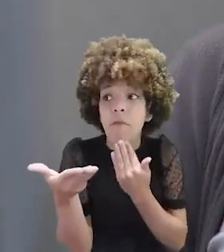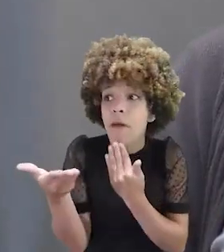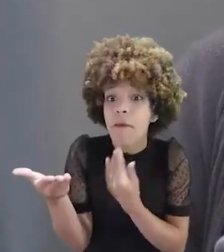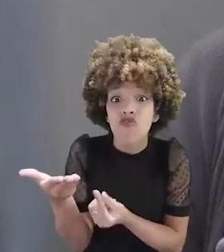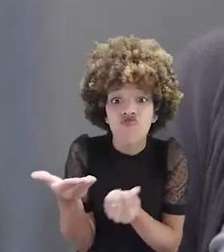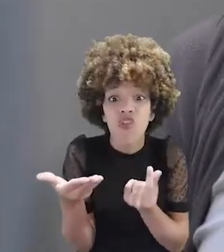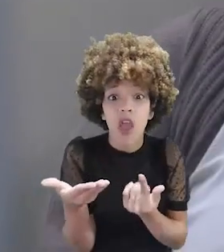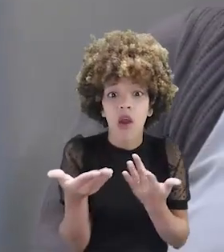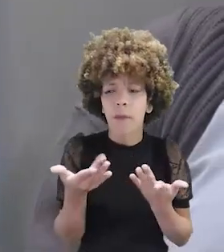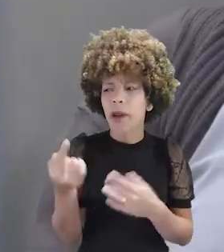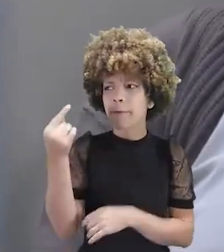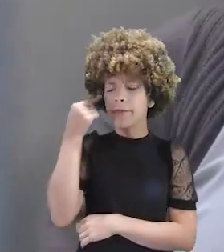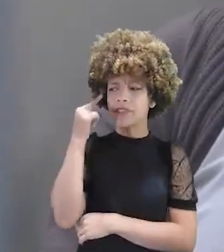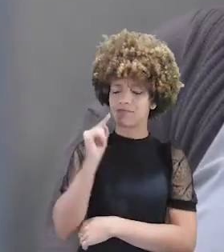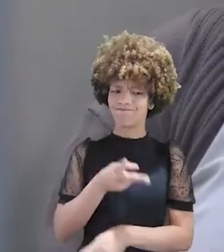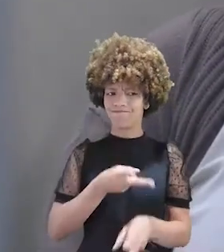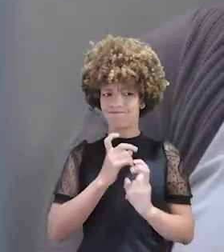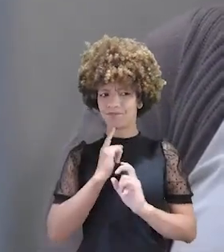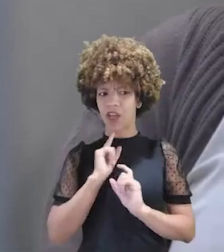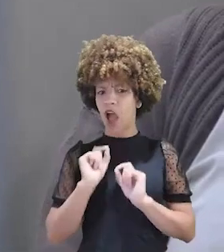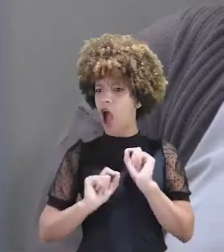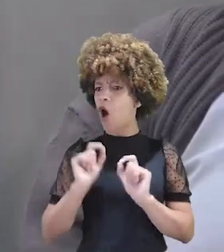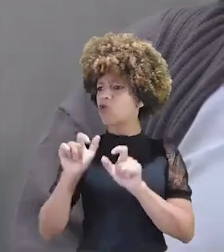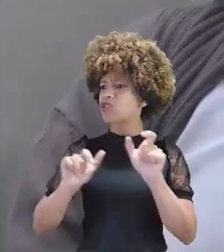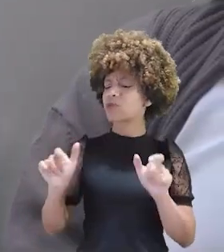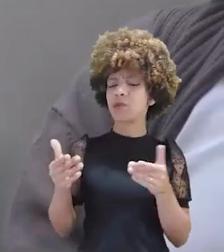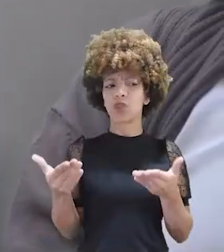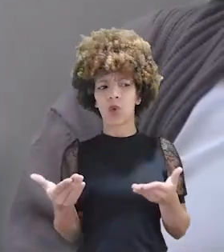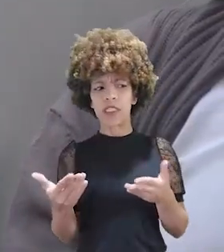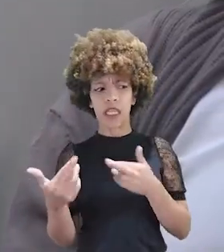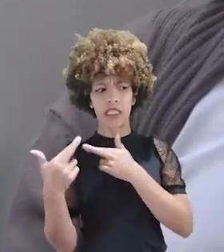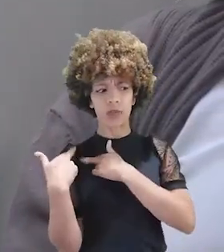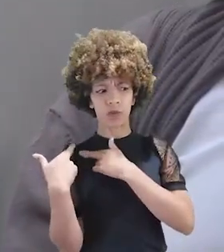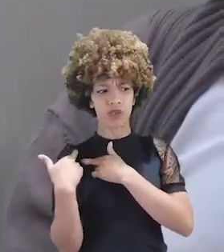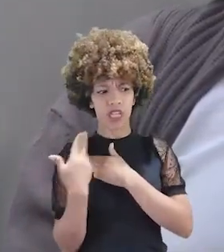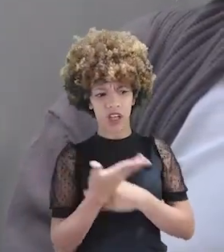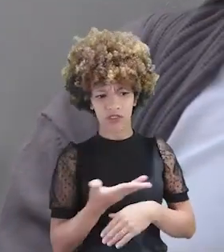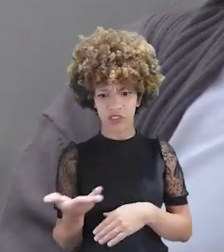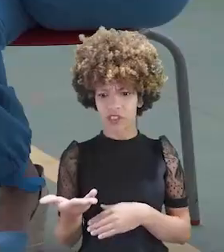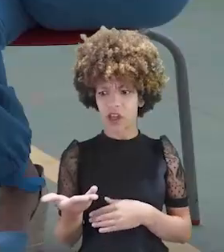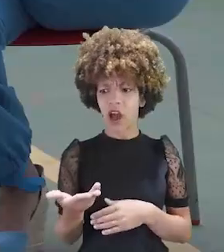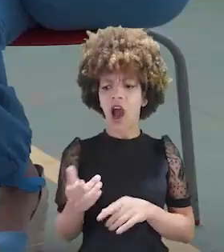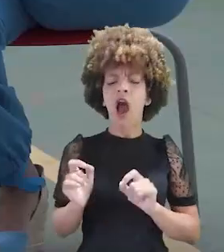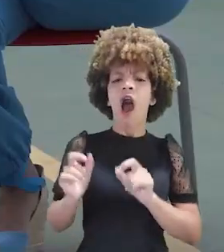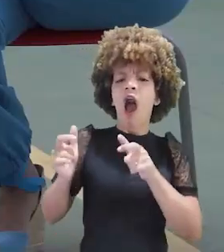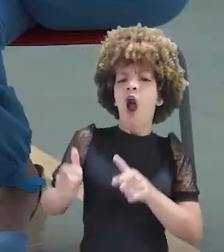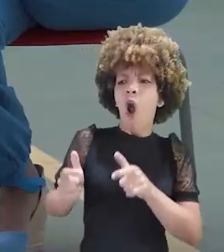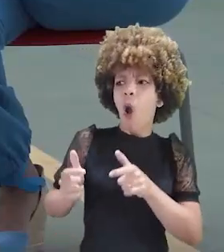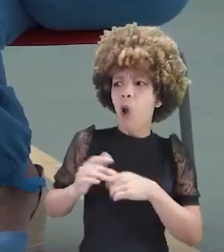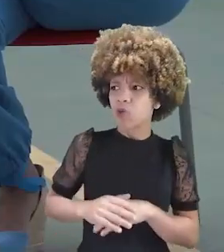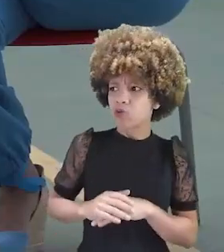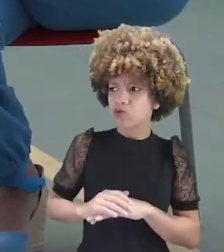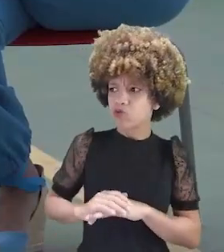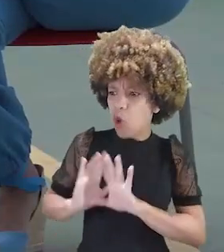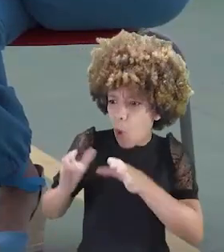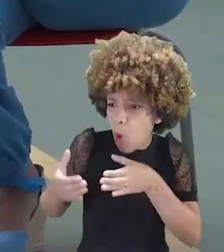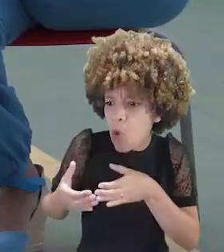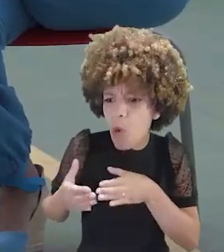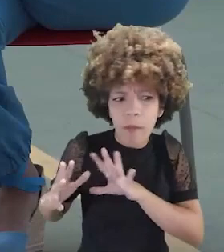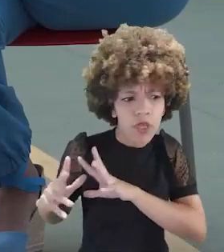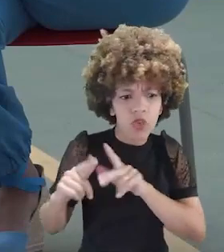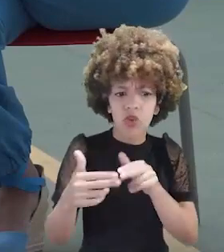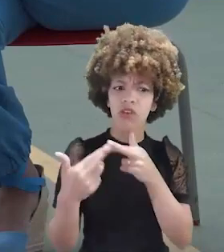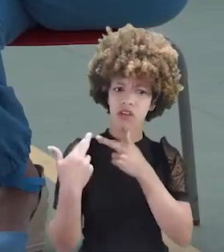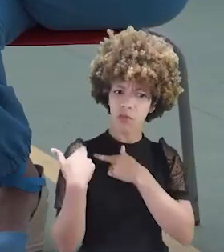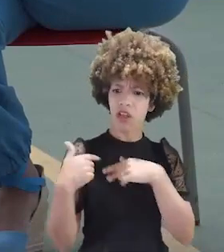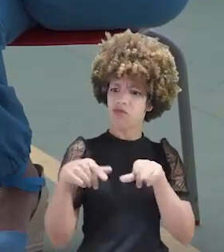isso que eu fico pensando. Onde estão as pessoas que são responsáveis? Onde está aquela comunidade toda